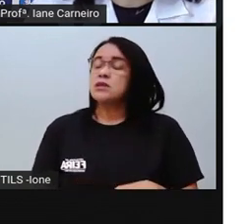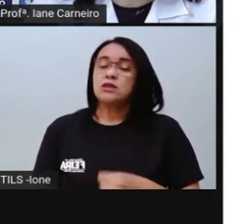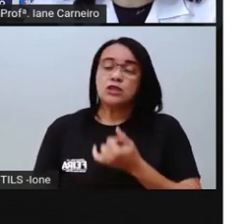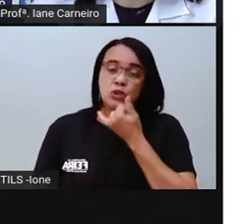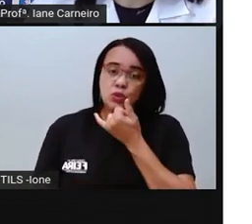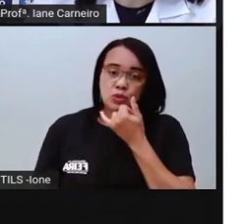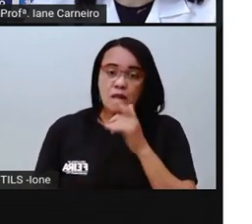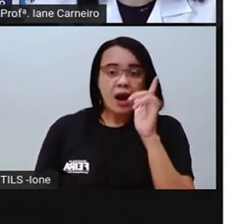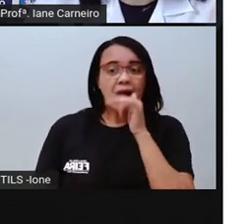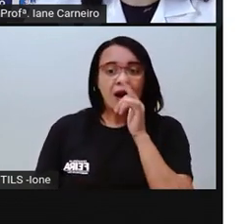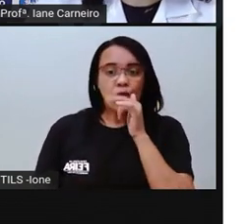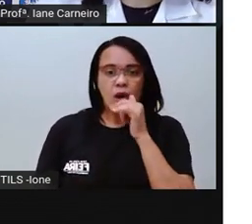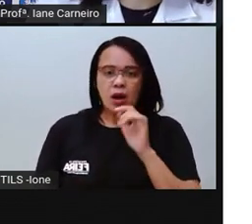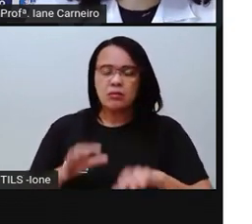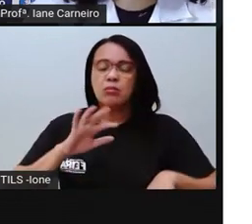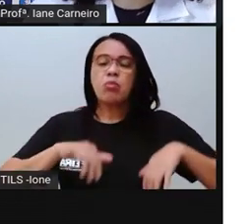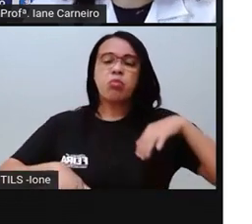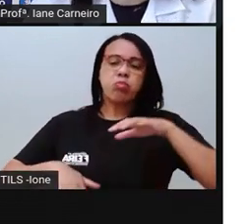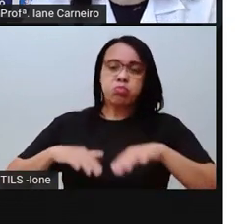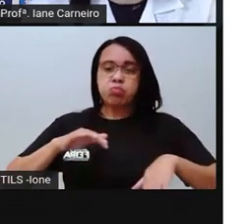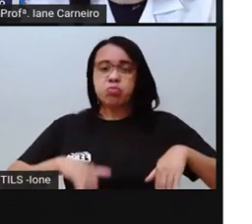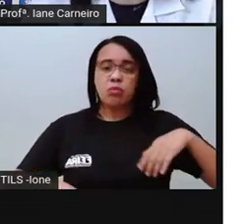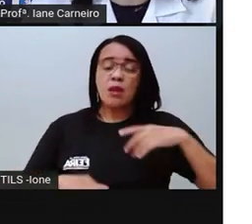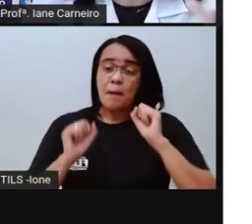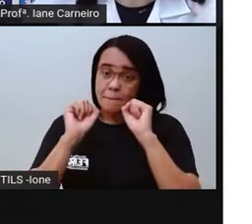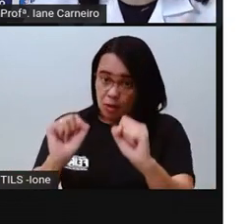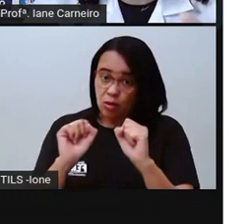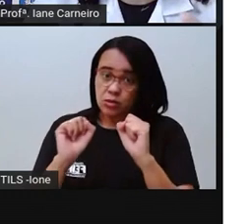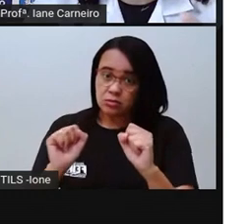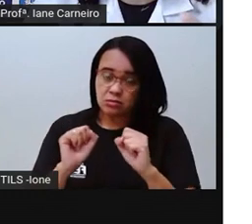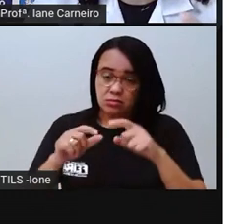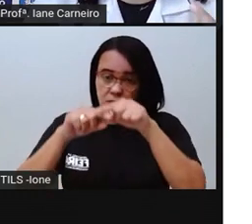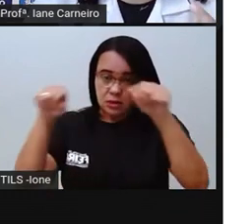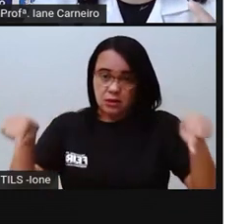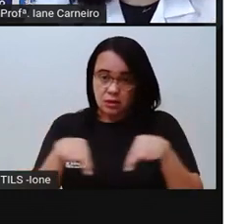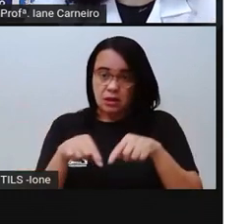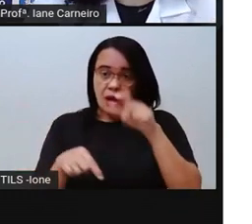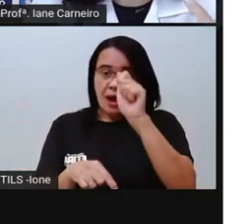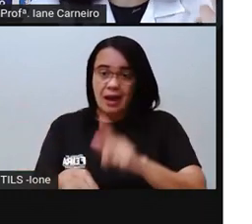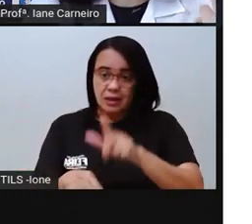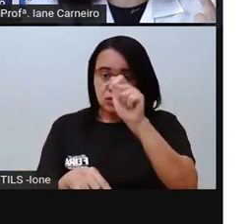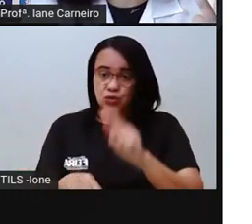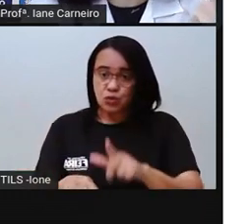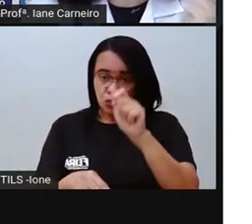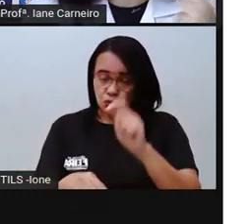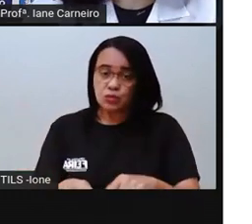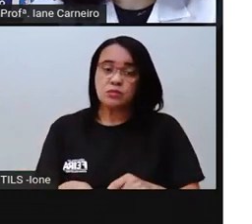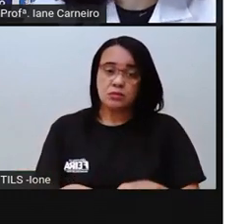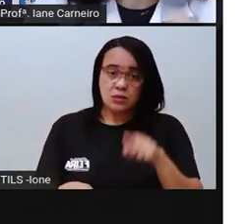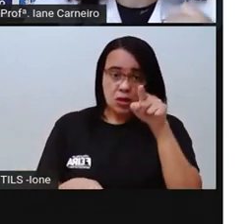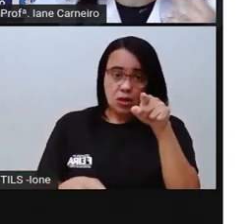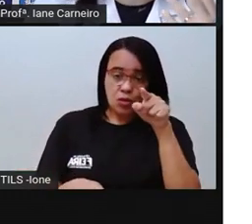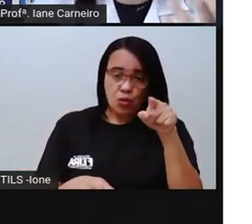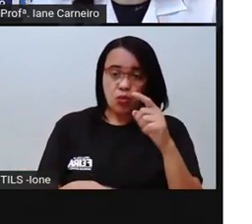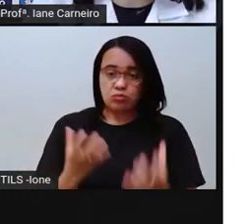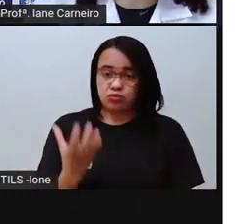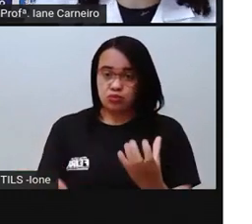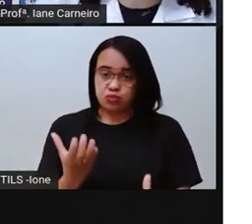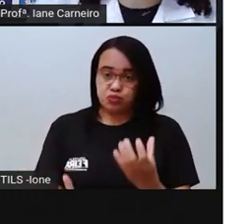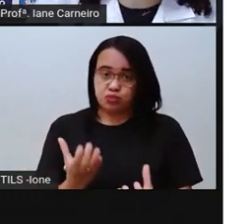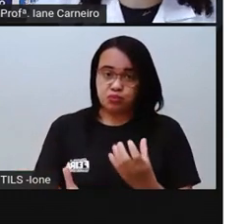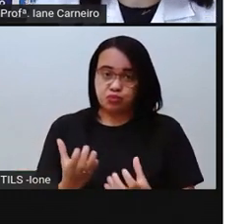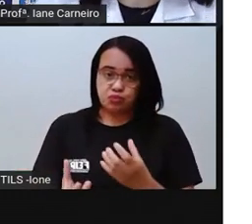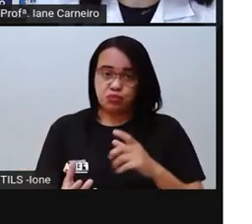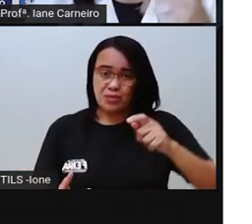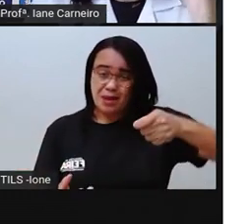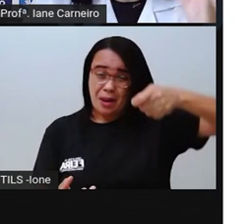piscina. Tá aqui lendo a revista dela, o jornal. Aqui tá o menininho no fogão, né? Na cozinha, mexendo